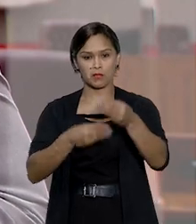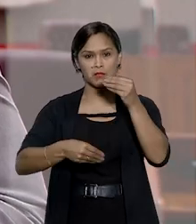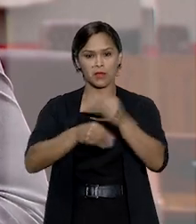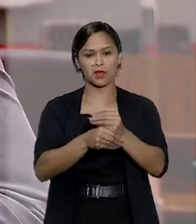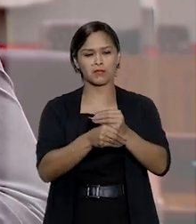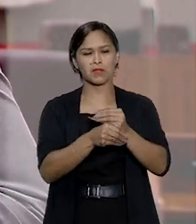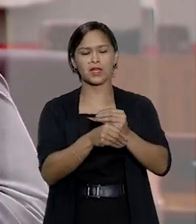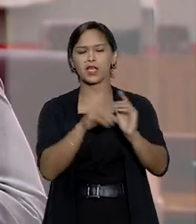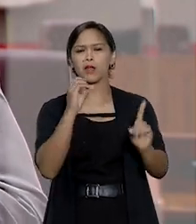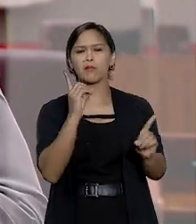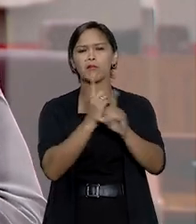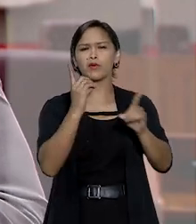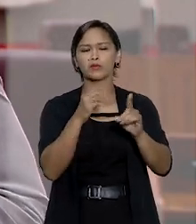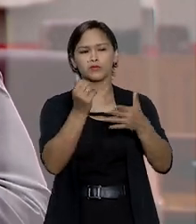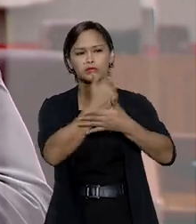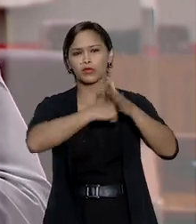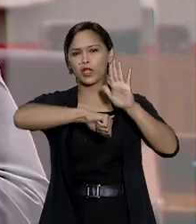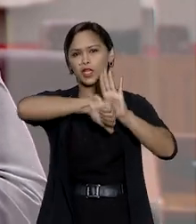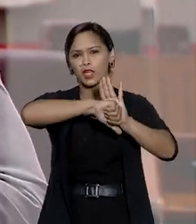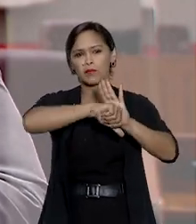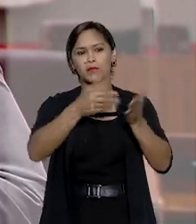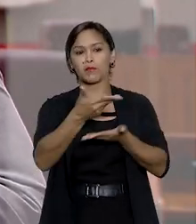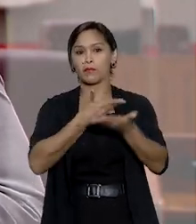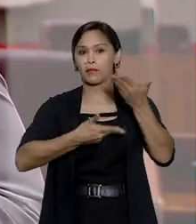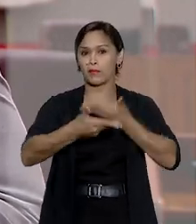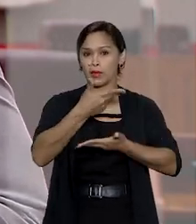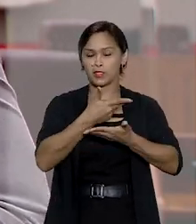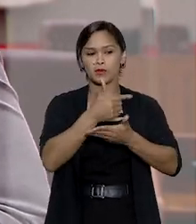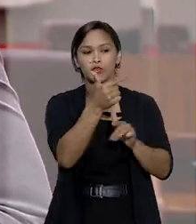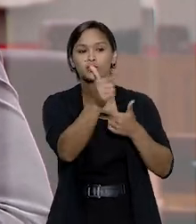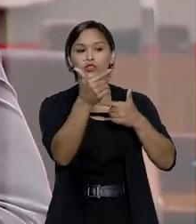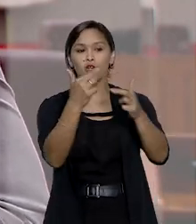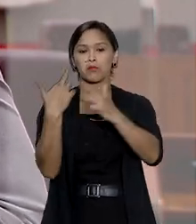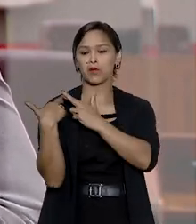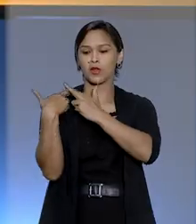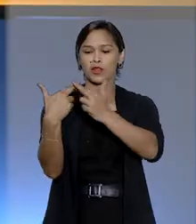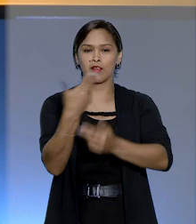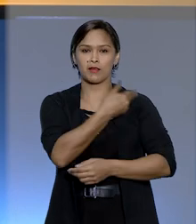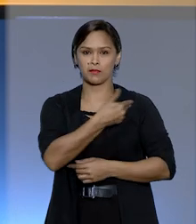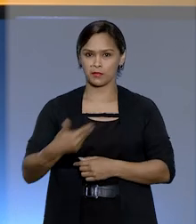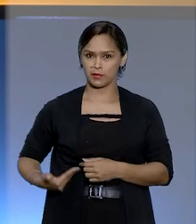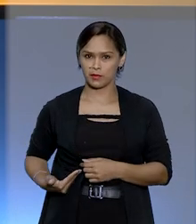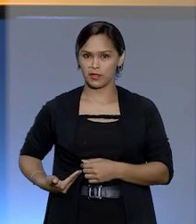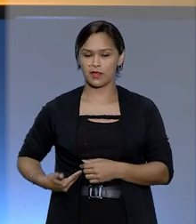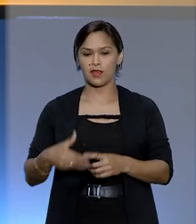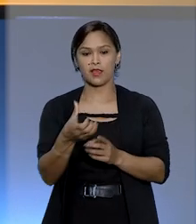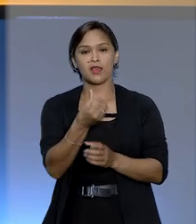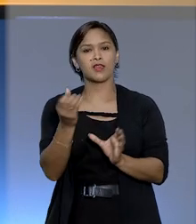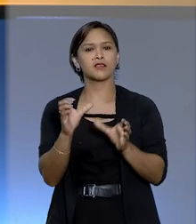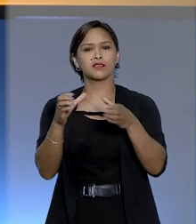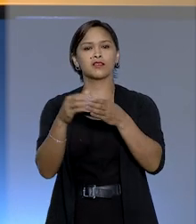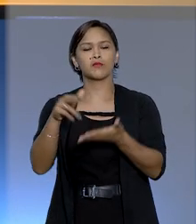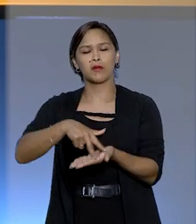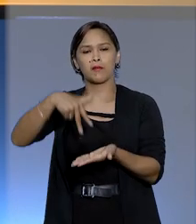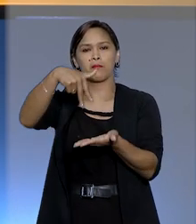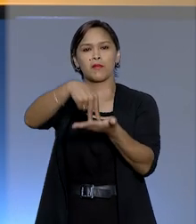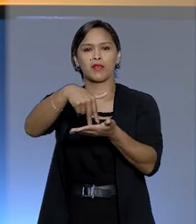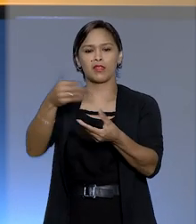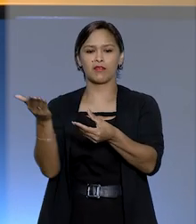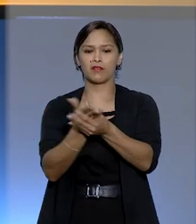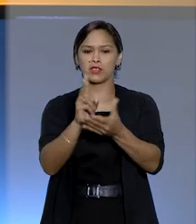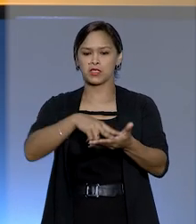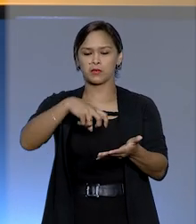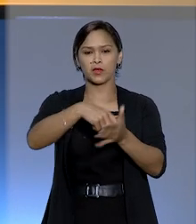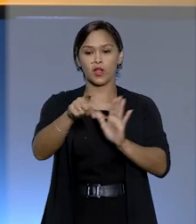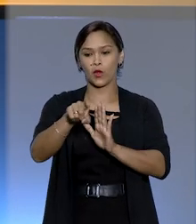desvendar possíveis crimes com participação de autoridades públicas. E a sexta turma manteve a ação penal em